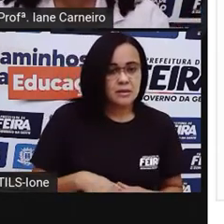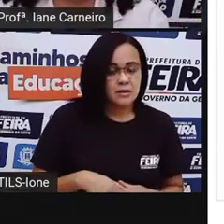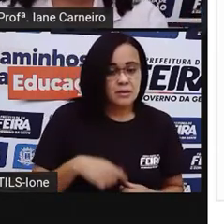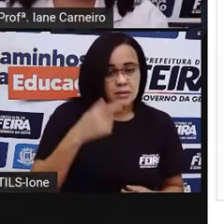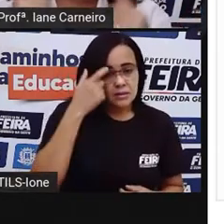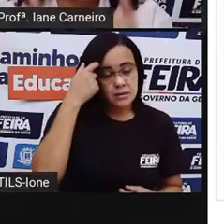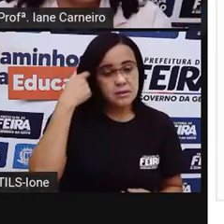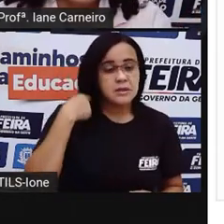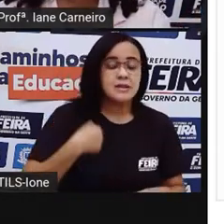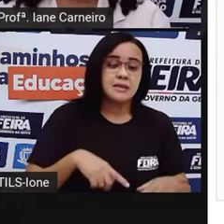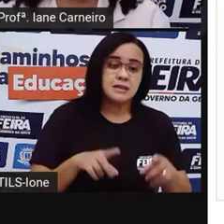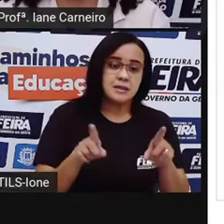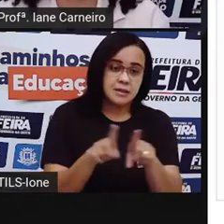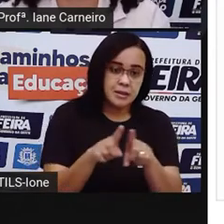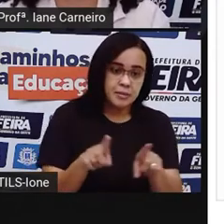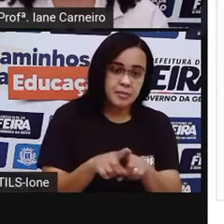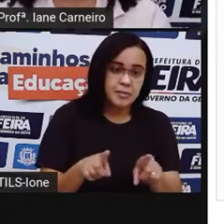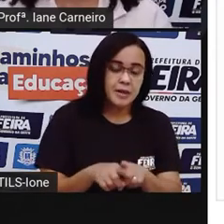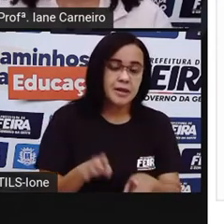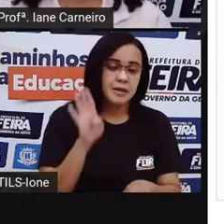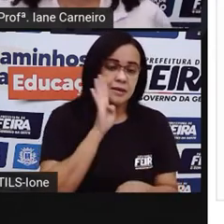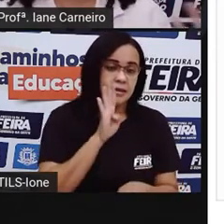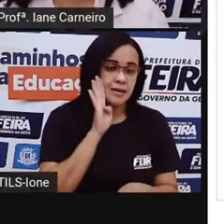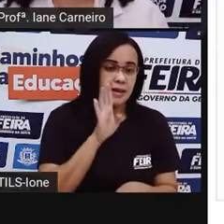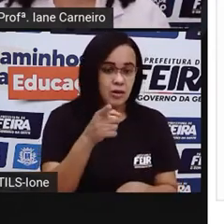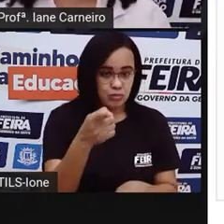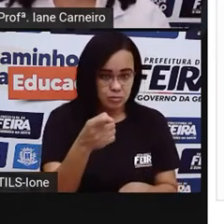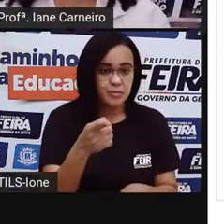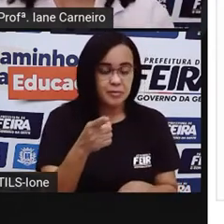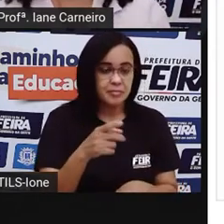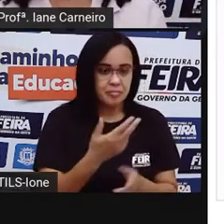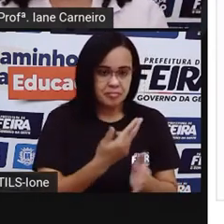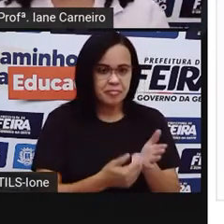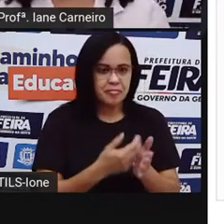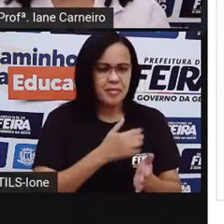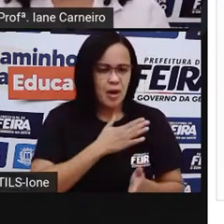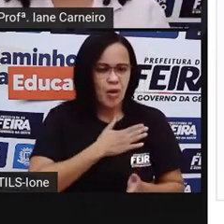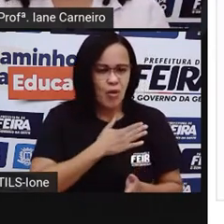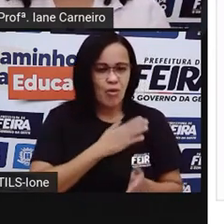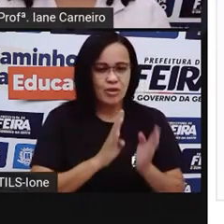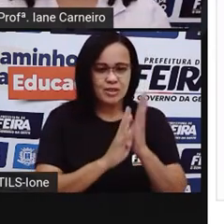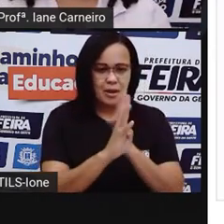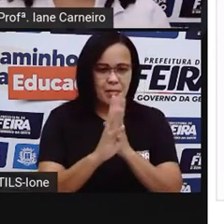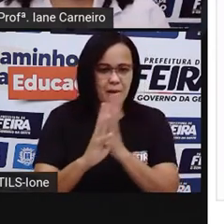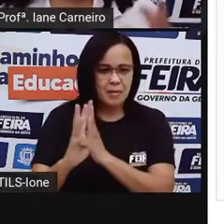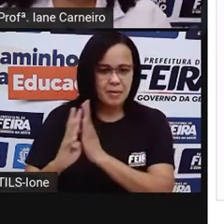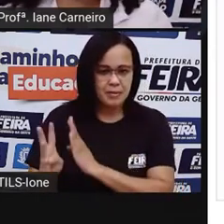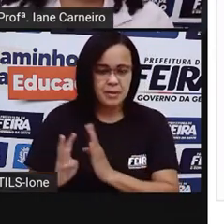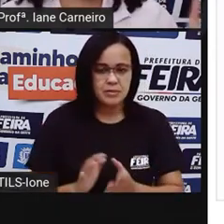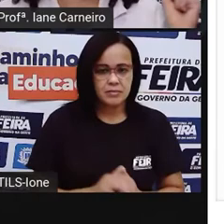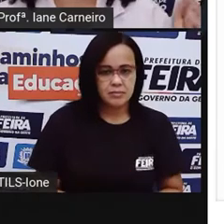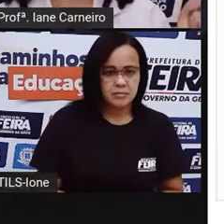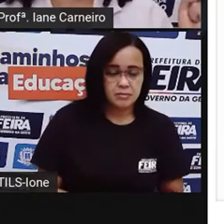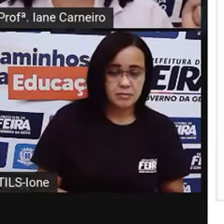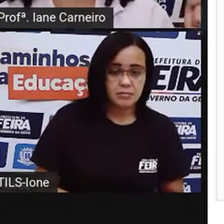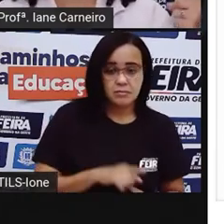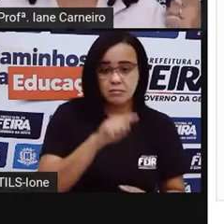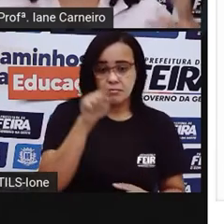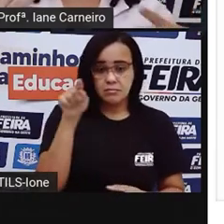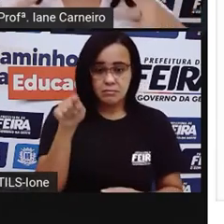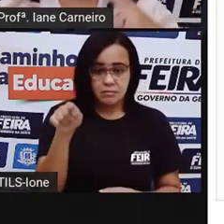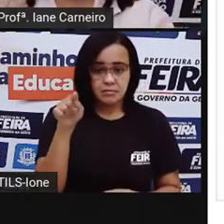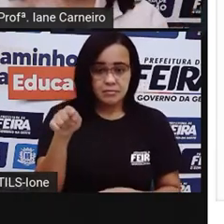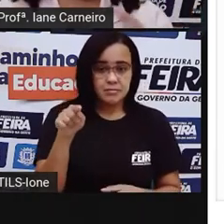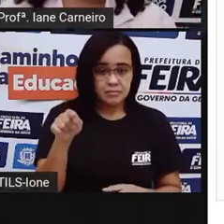juntas, né? Também é legal esse formato. Esse aqui, ó, o formato, por exemplo, quando vai ter alguma palestra lá na escola.